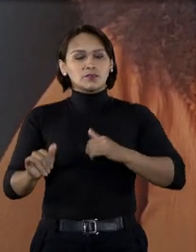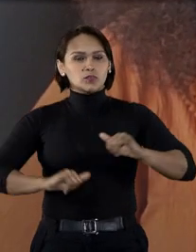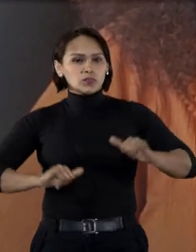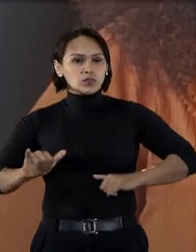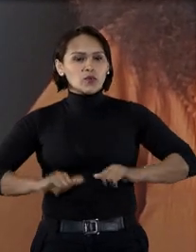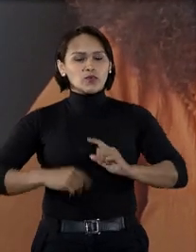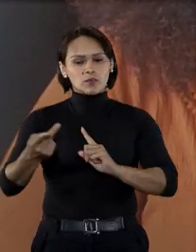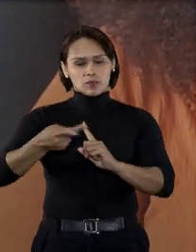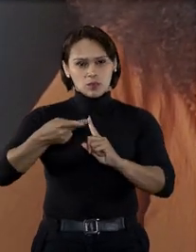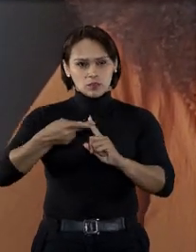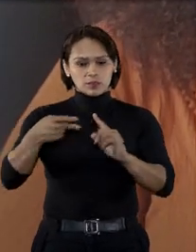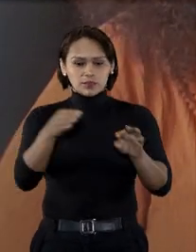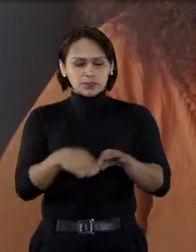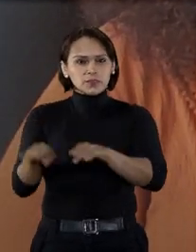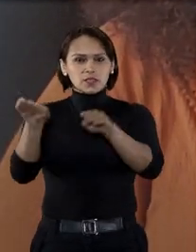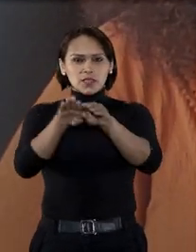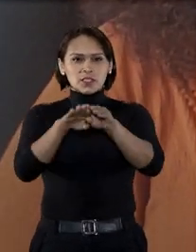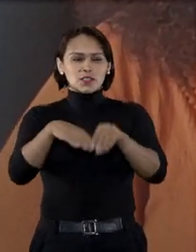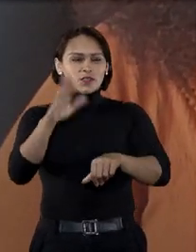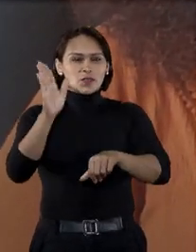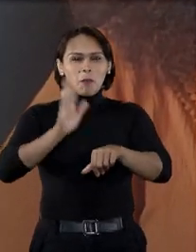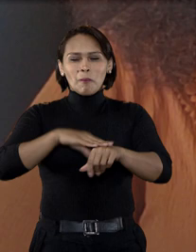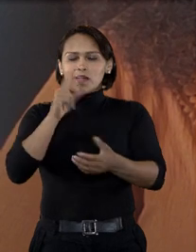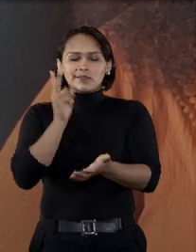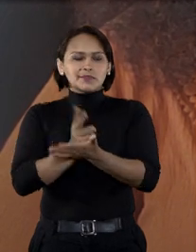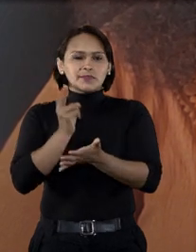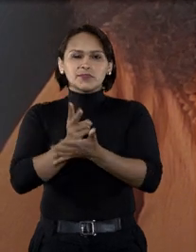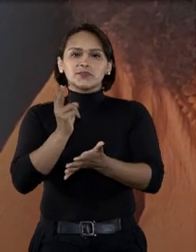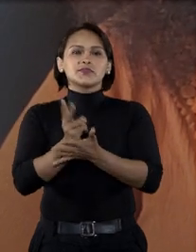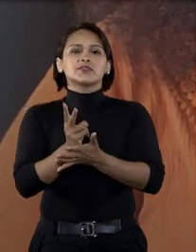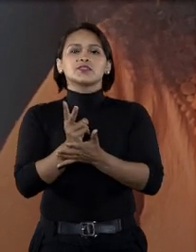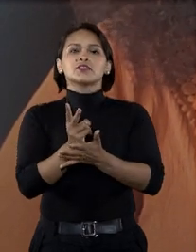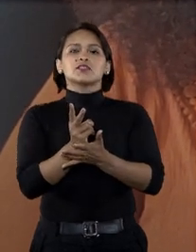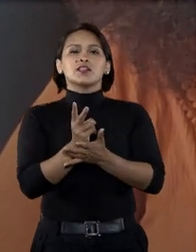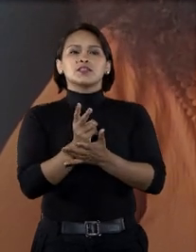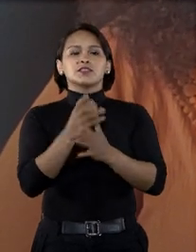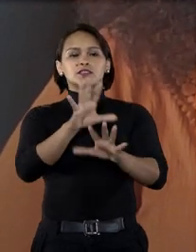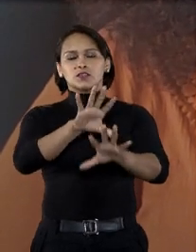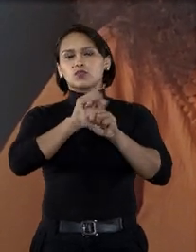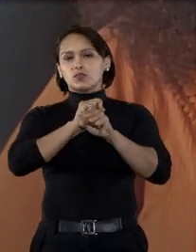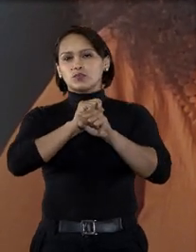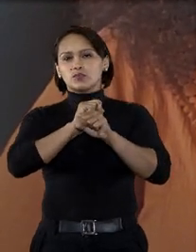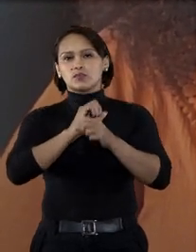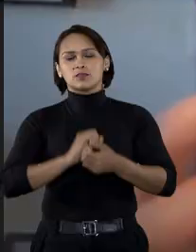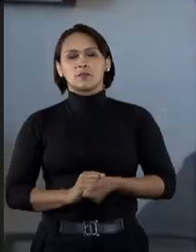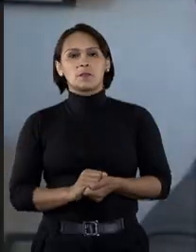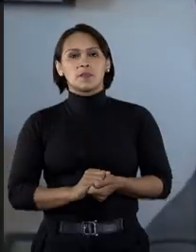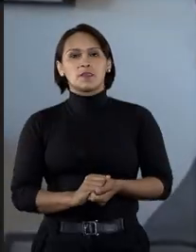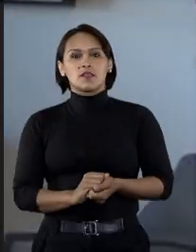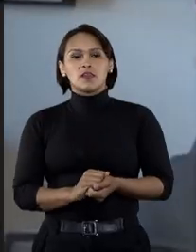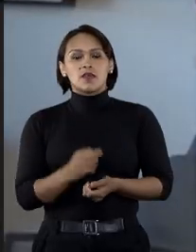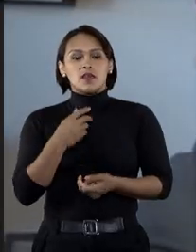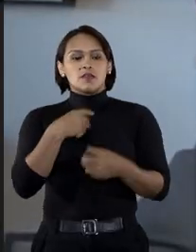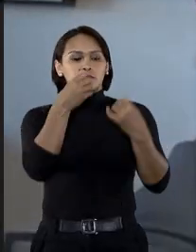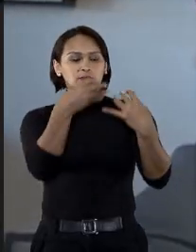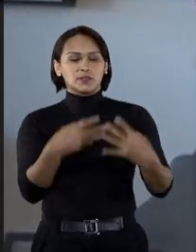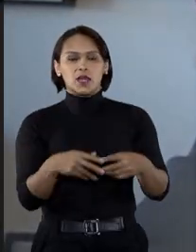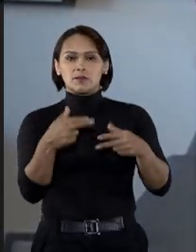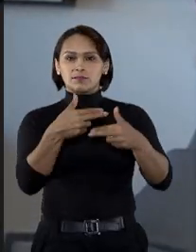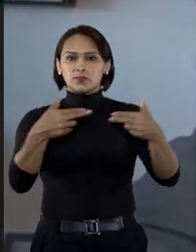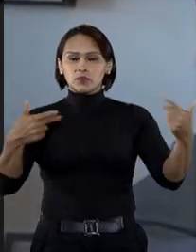danos sofridos por um consumidor por equiparação são mais frequentes em acidentes de consumo. Ou seja,